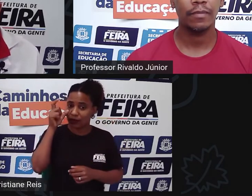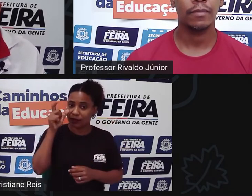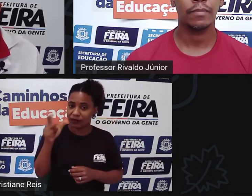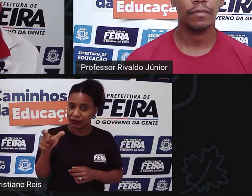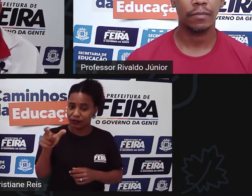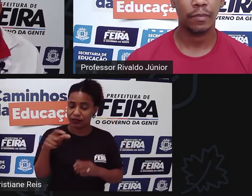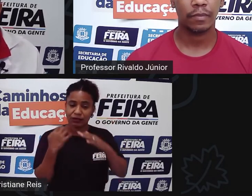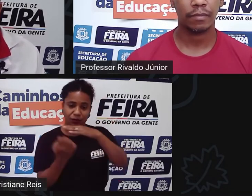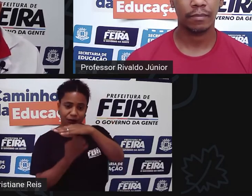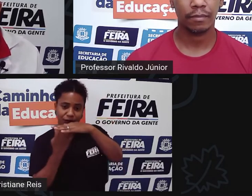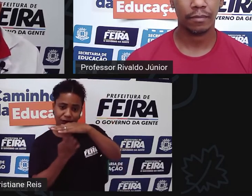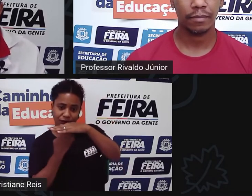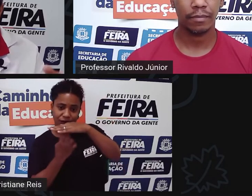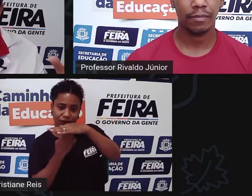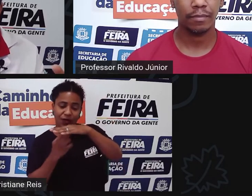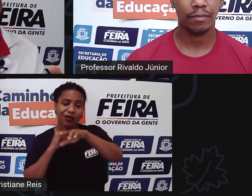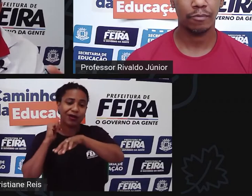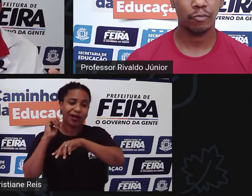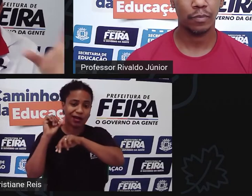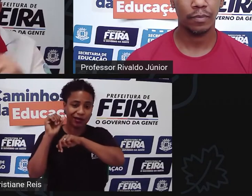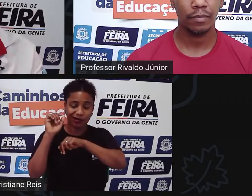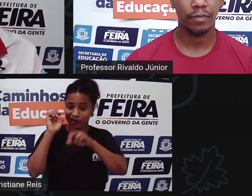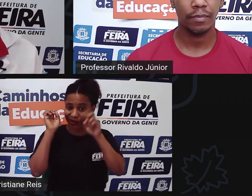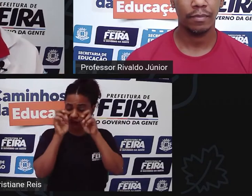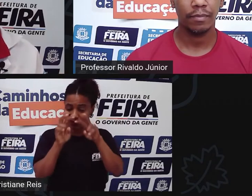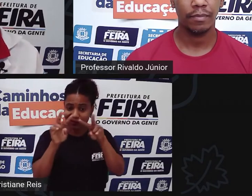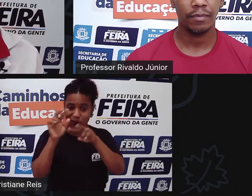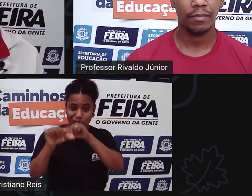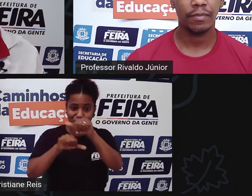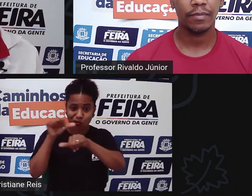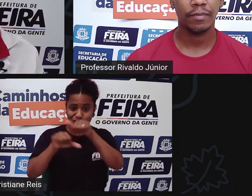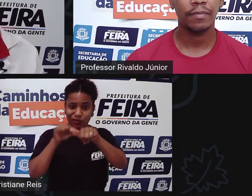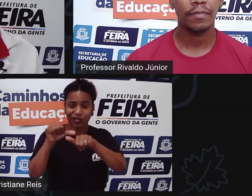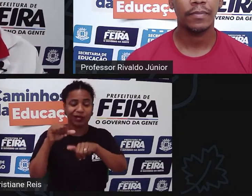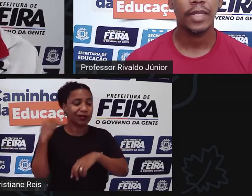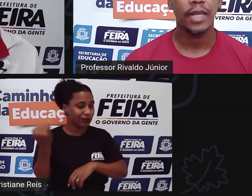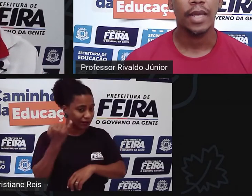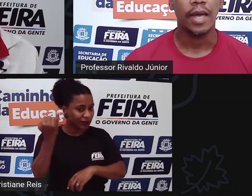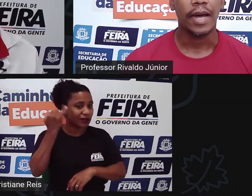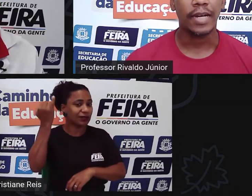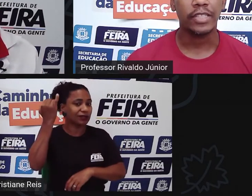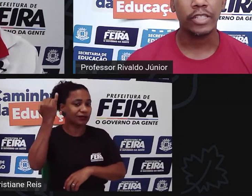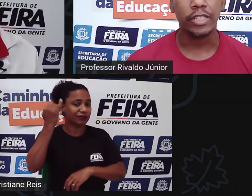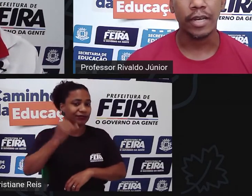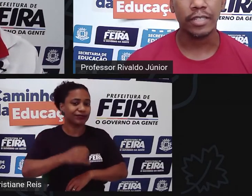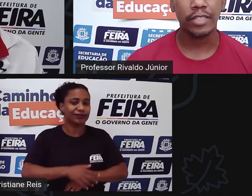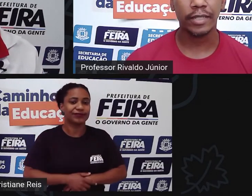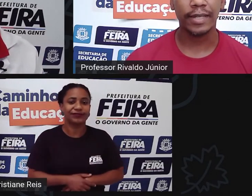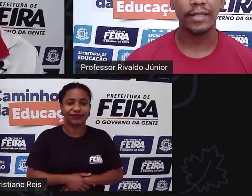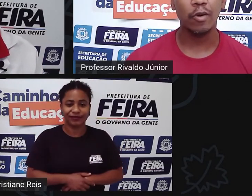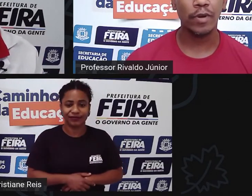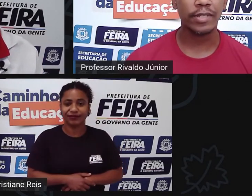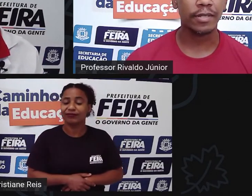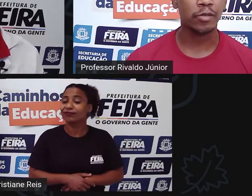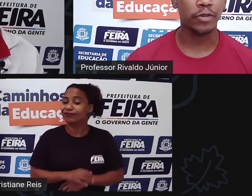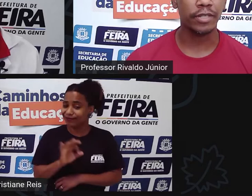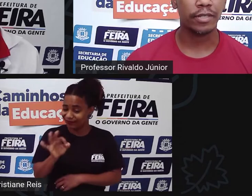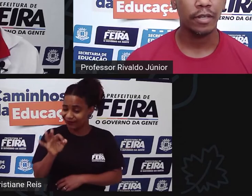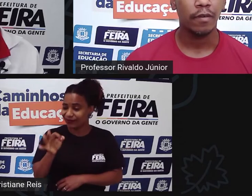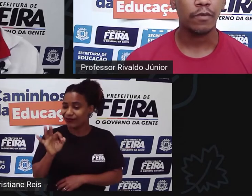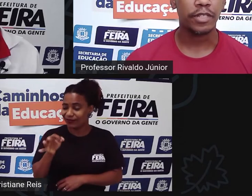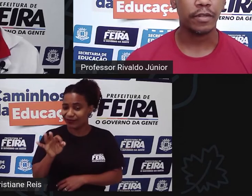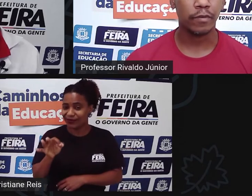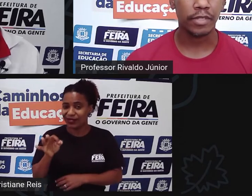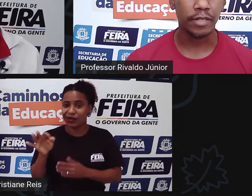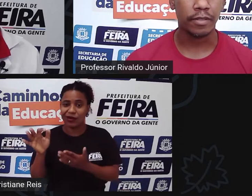mudança de visão da empresa para o funcionário a gente a gente até tem algumas ações